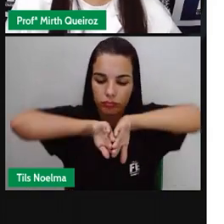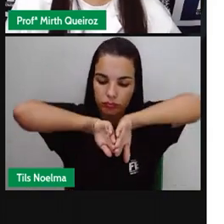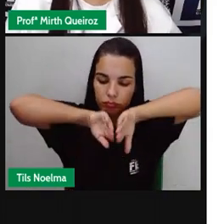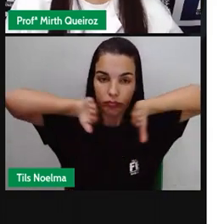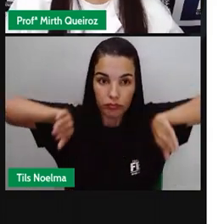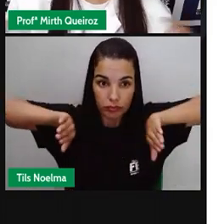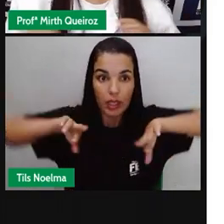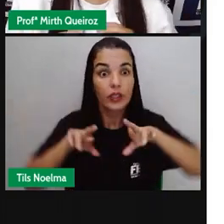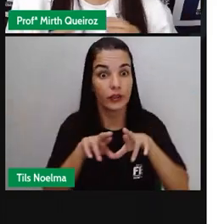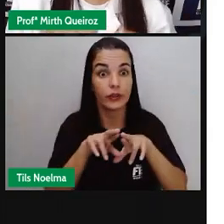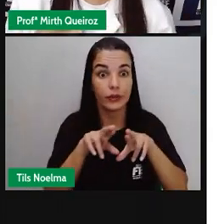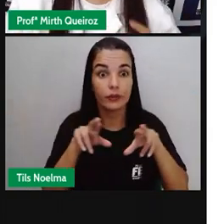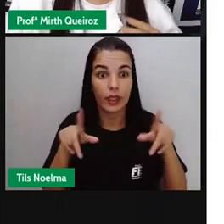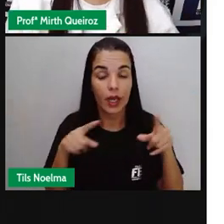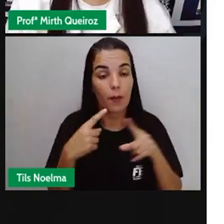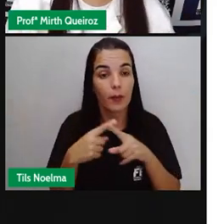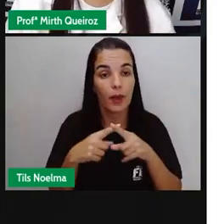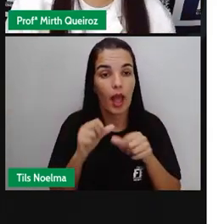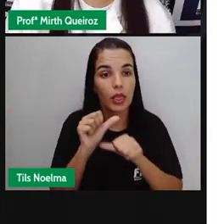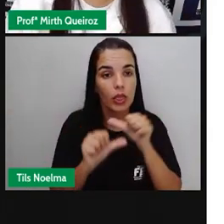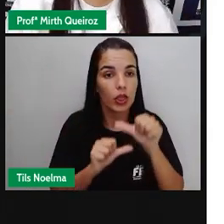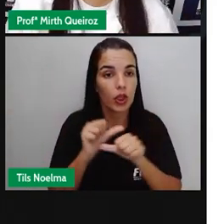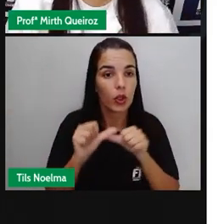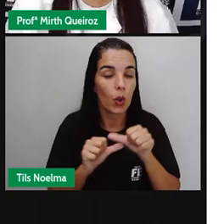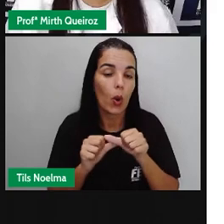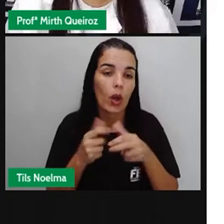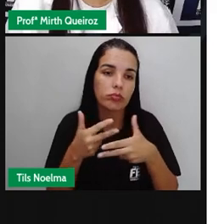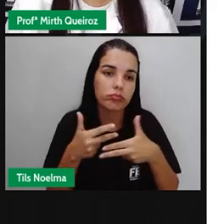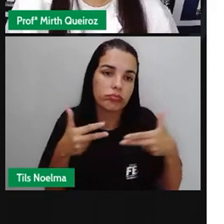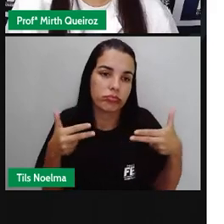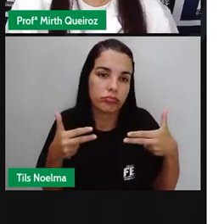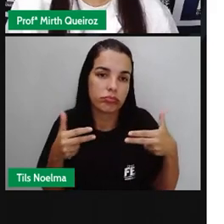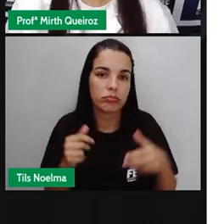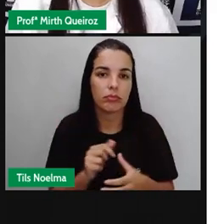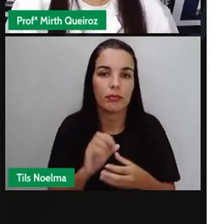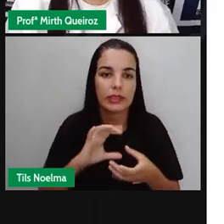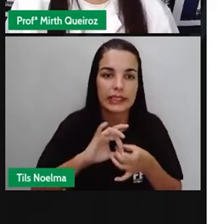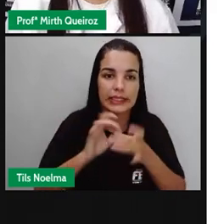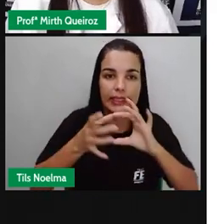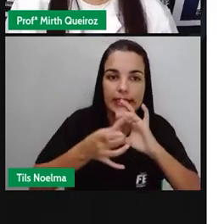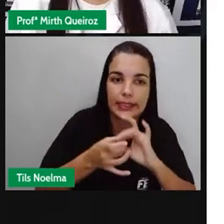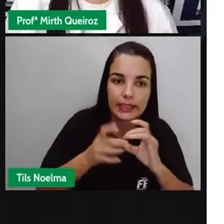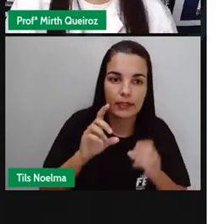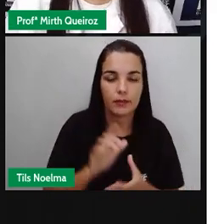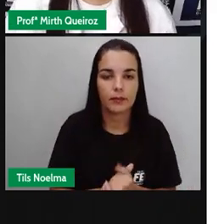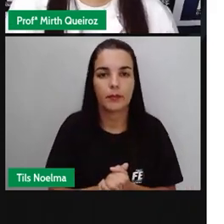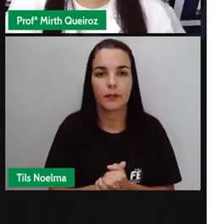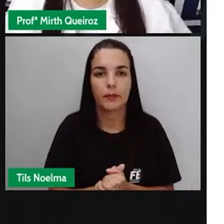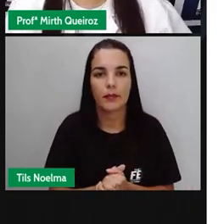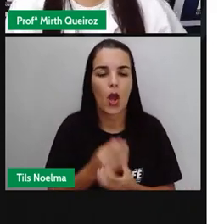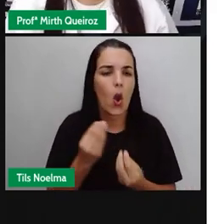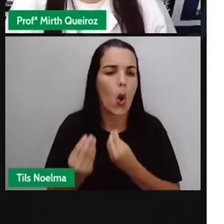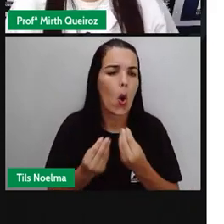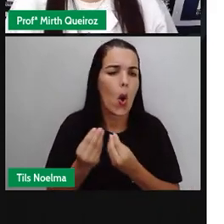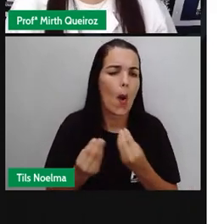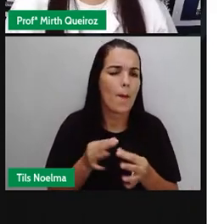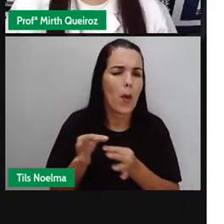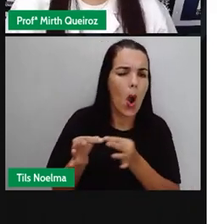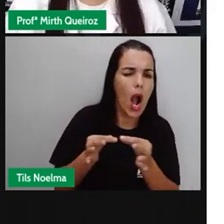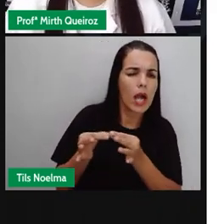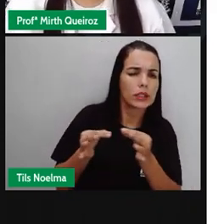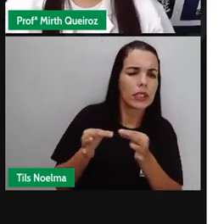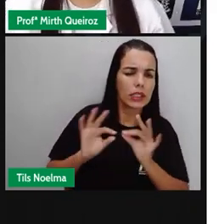diferentes, uma vez que houve a troca do material genético. A organização celular das